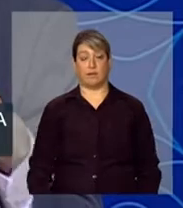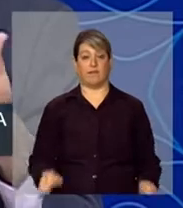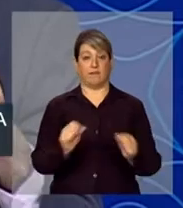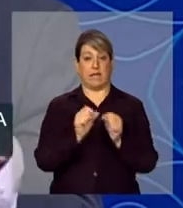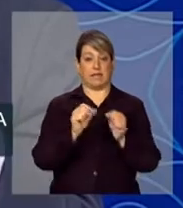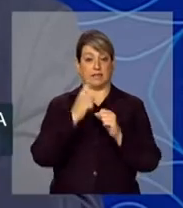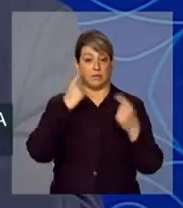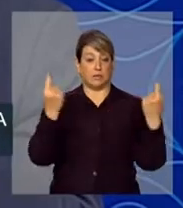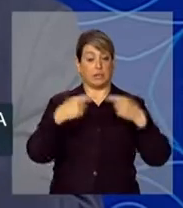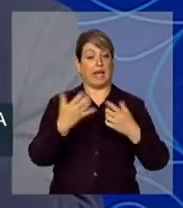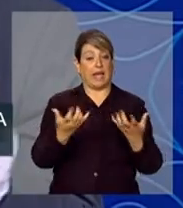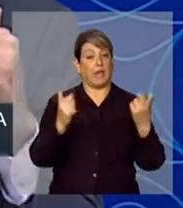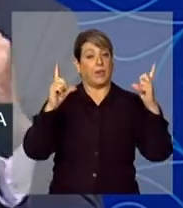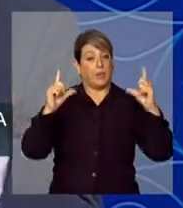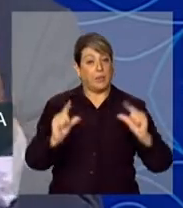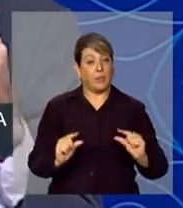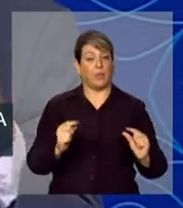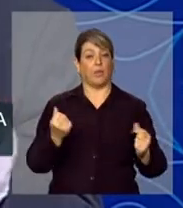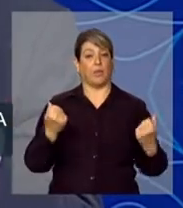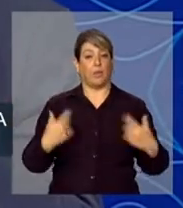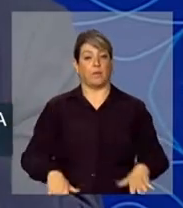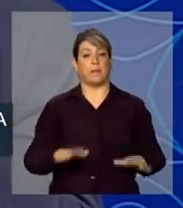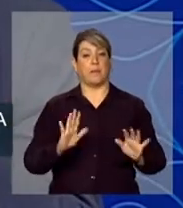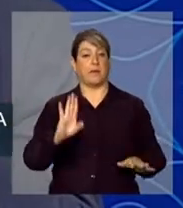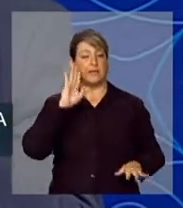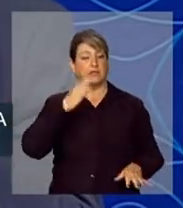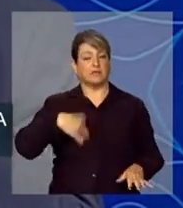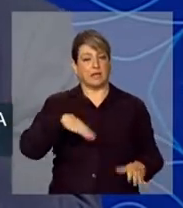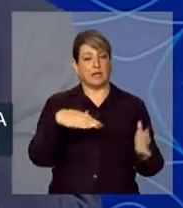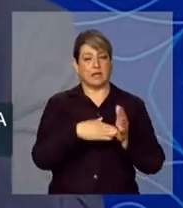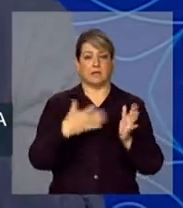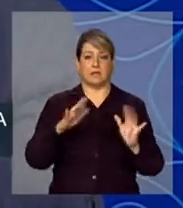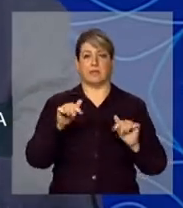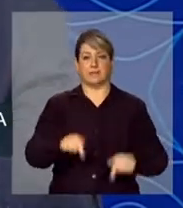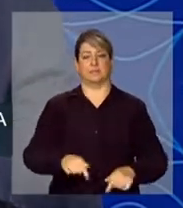a disputa, é reduzir custos, mas o horizonte, o teto que nós temos para gastar esse.